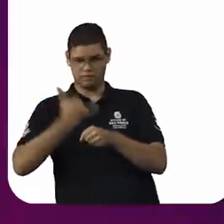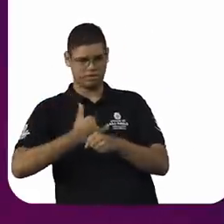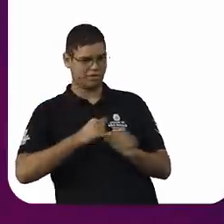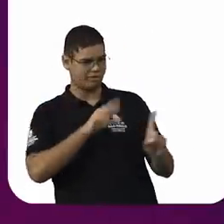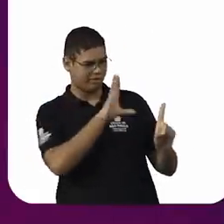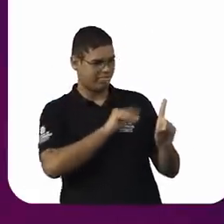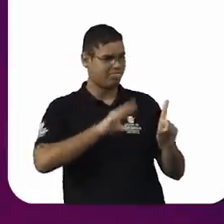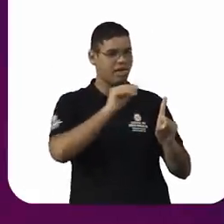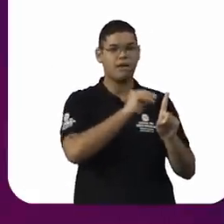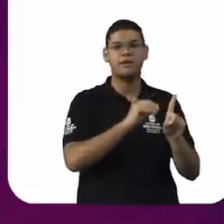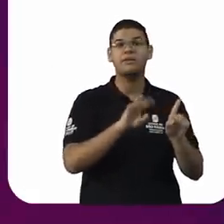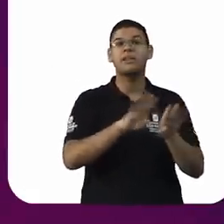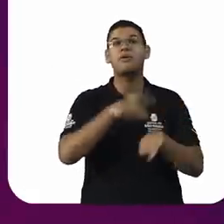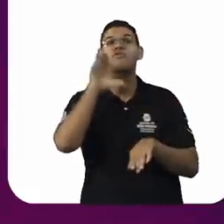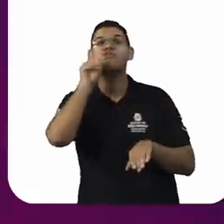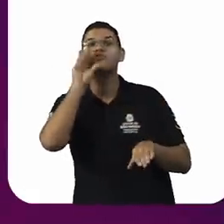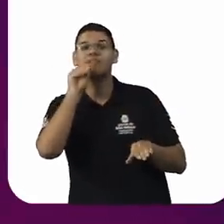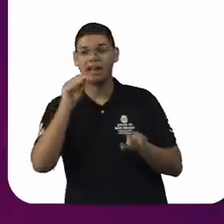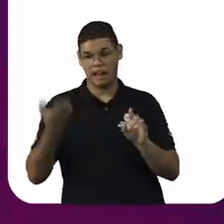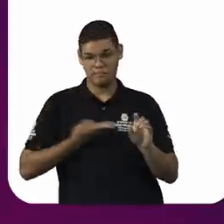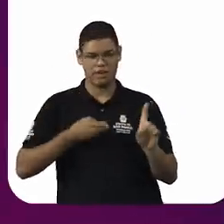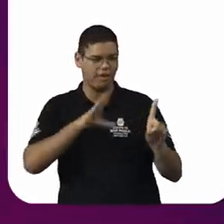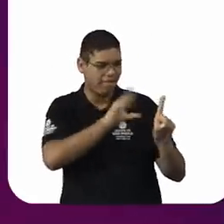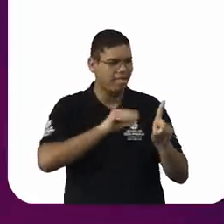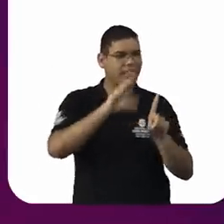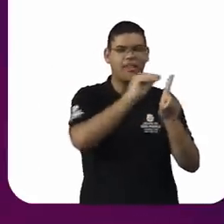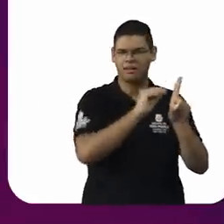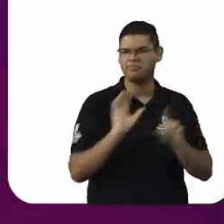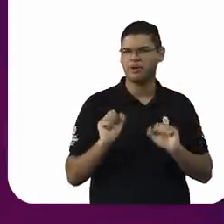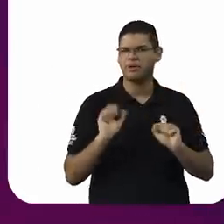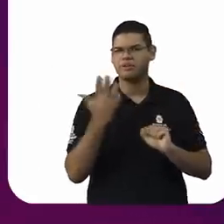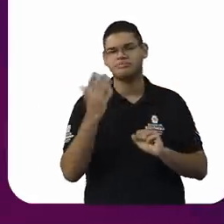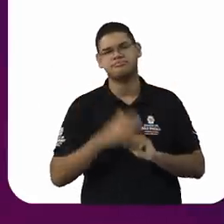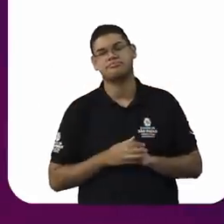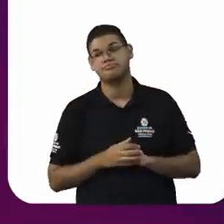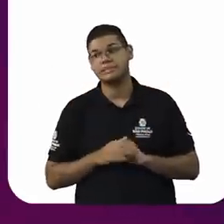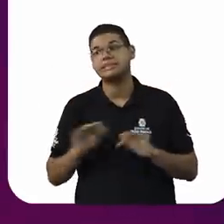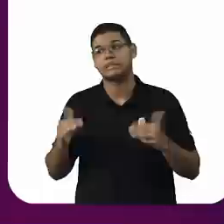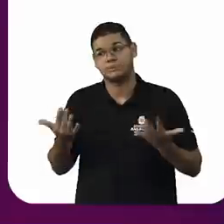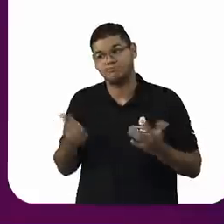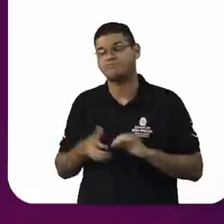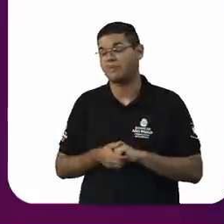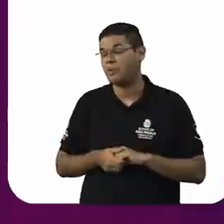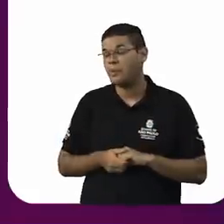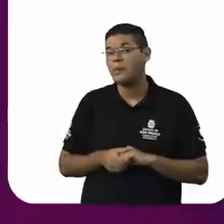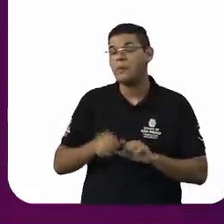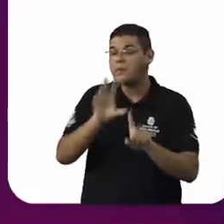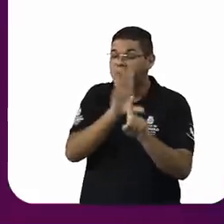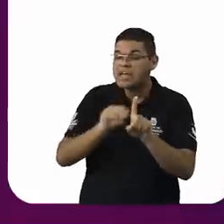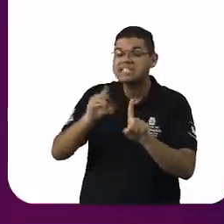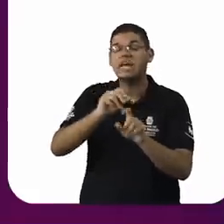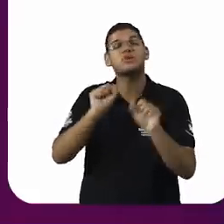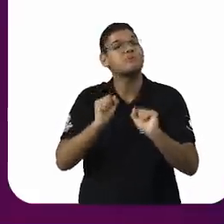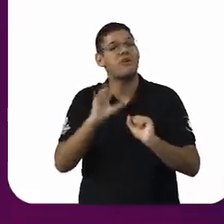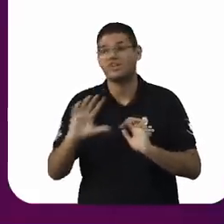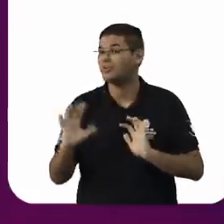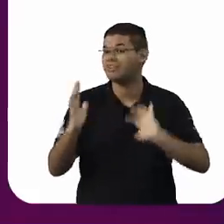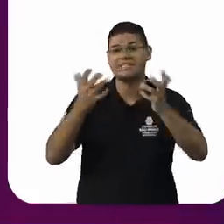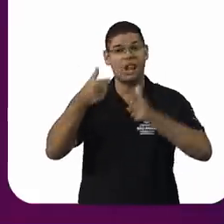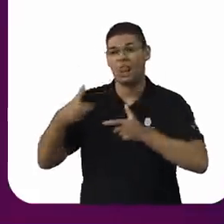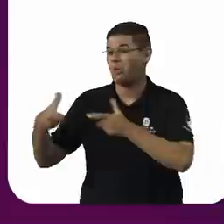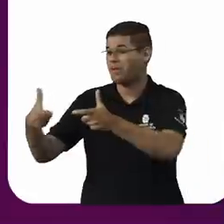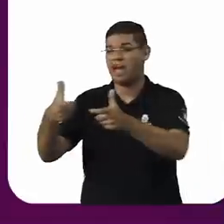possibilidade do assédio sexual acontecer em qualquer sentido que nós falamos. Eu posso ter um sentido vertical,